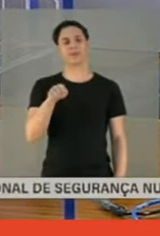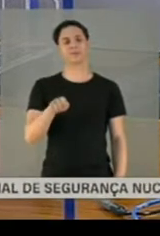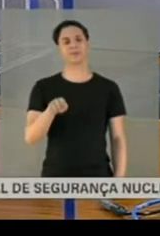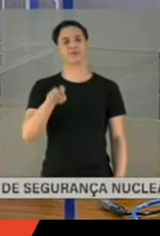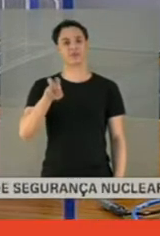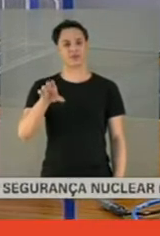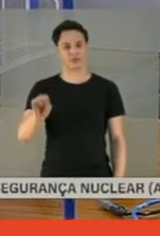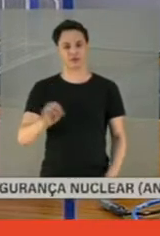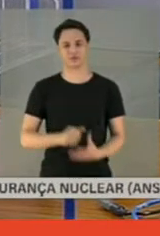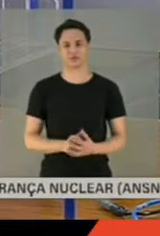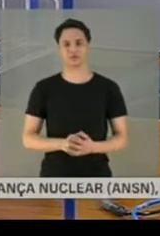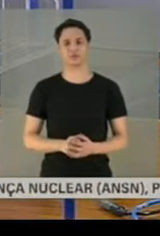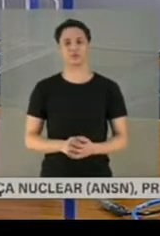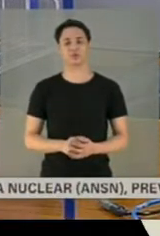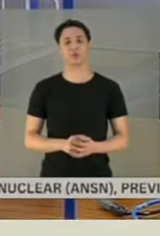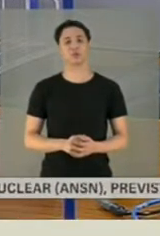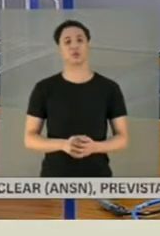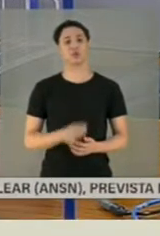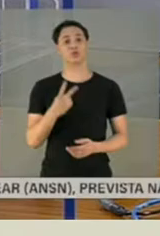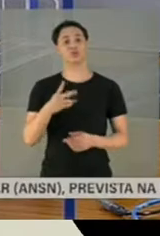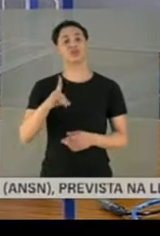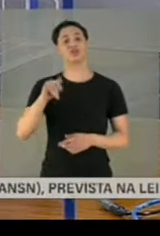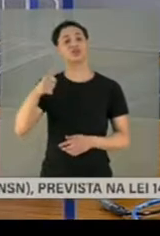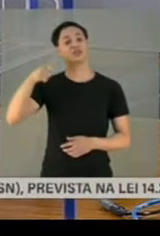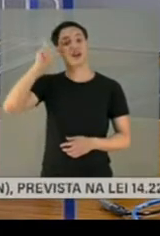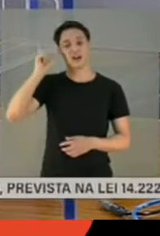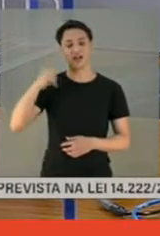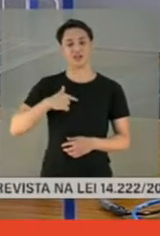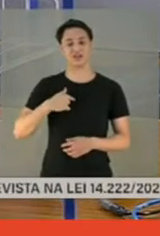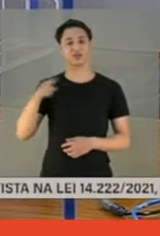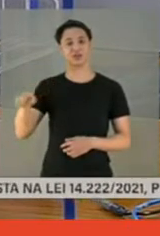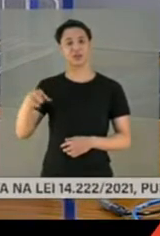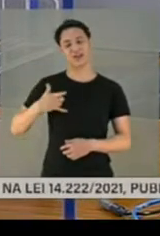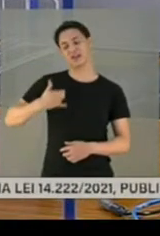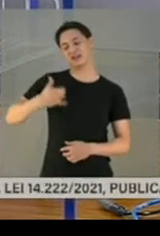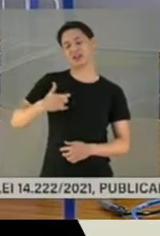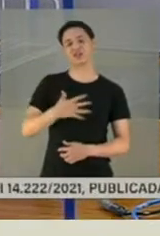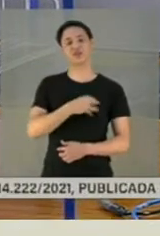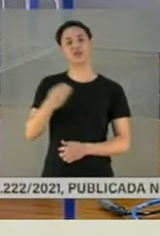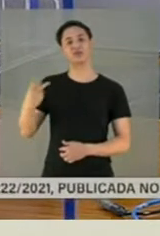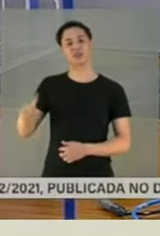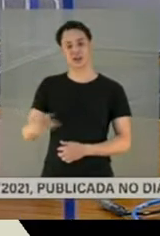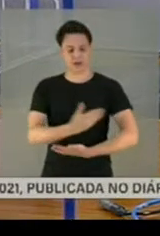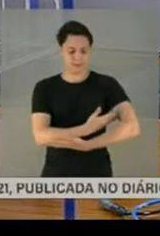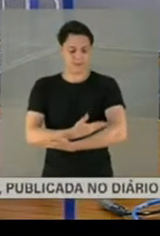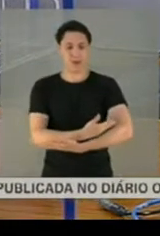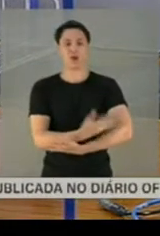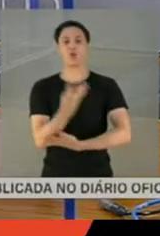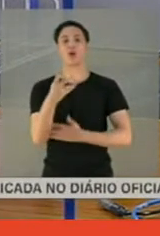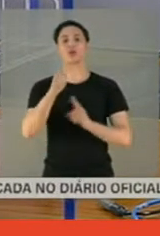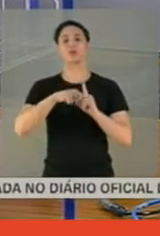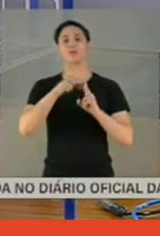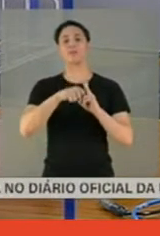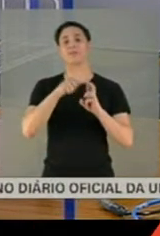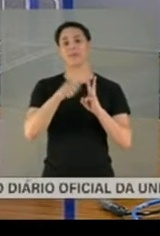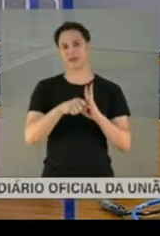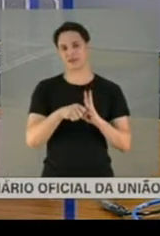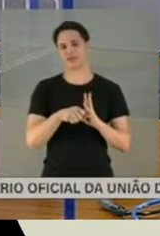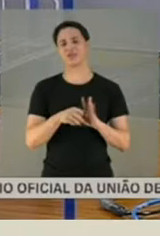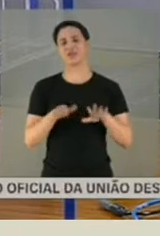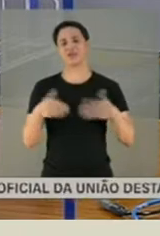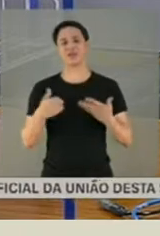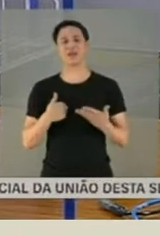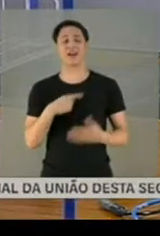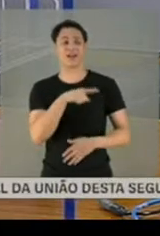Dois dias antes, os filhos dela, os gêmeos, fizeram quatro meses de idade e ela faleceu deixando os dois